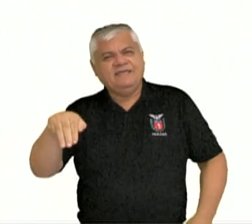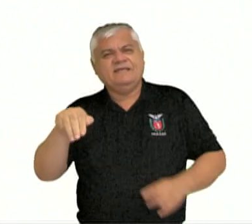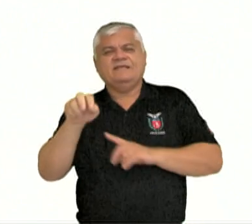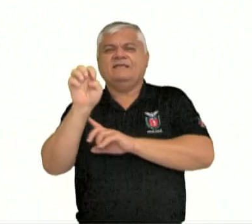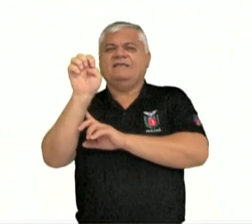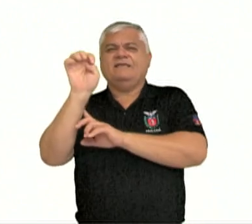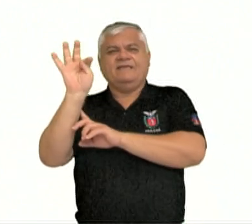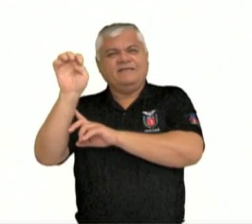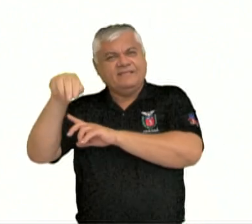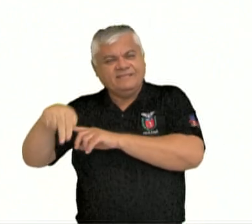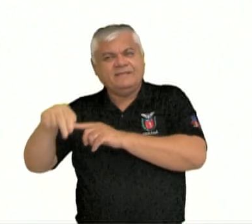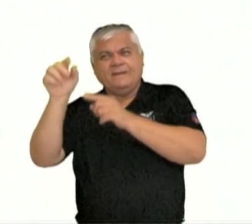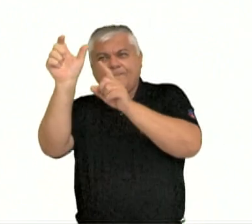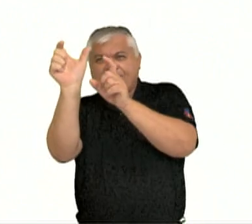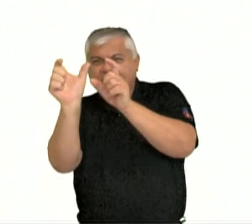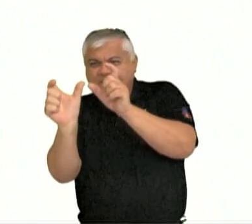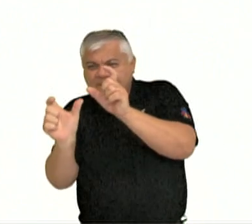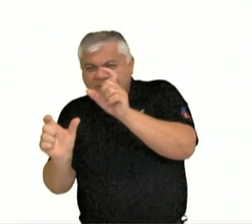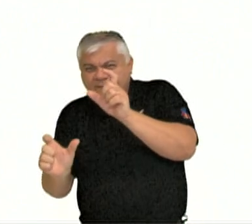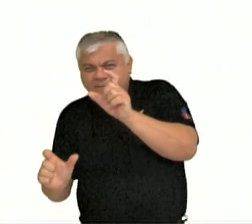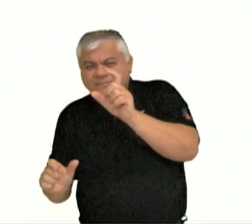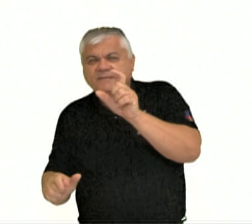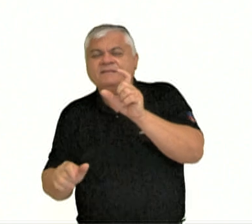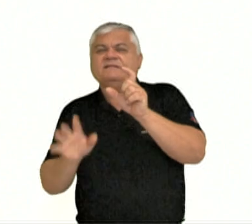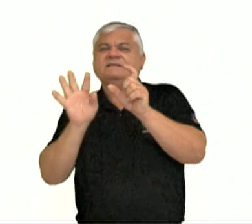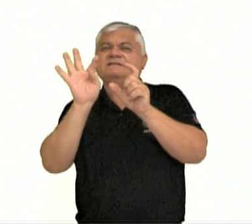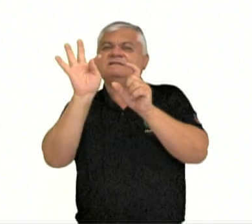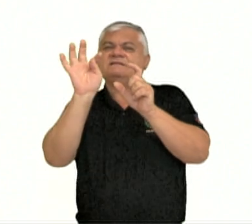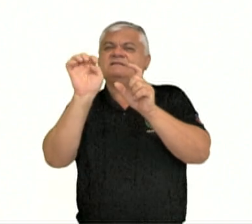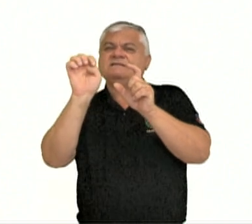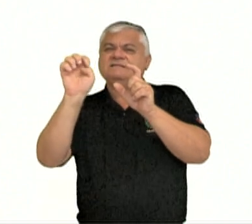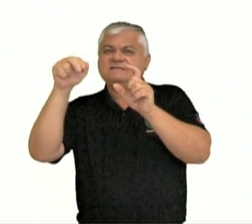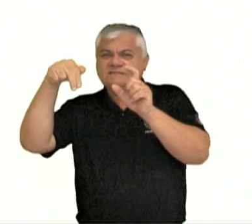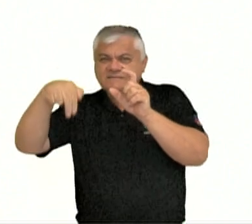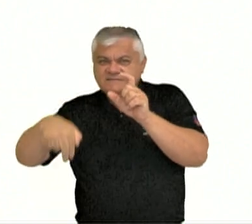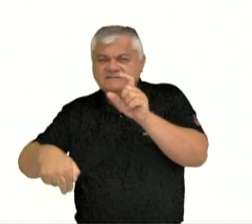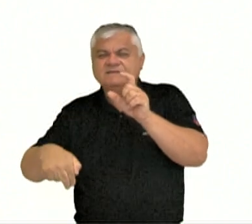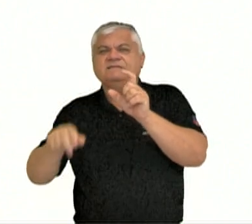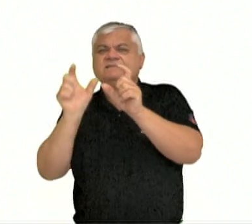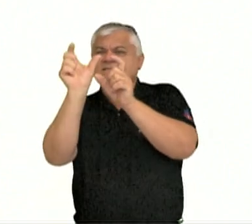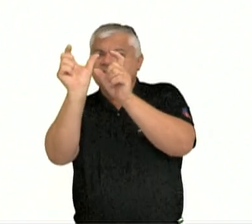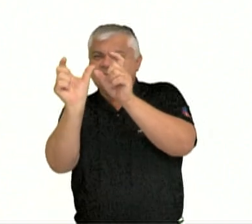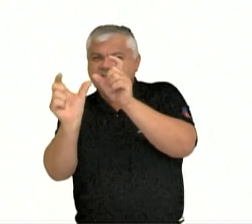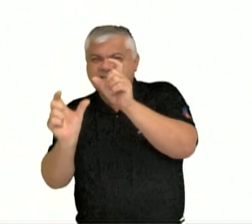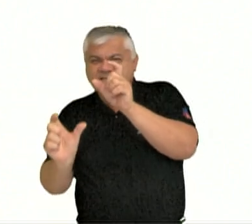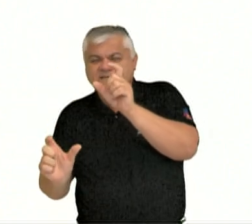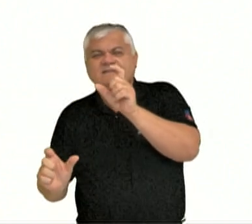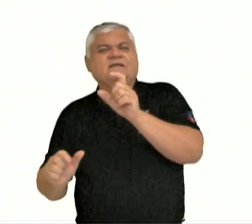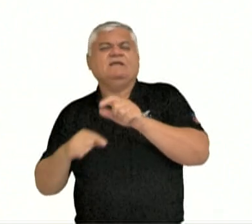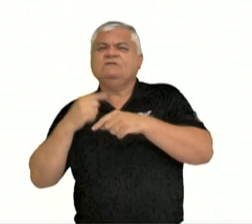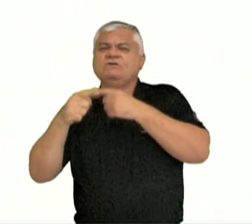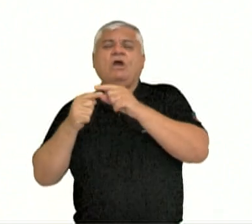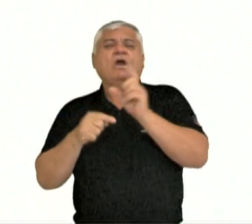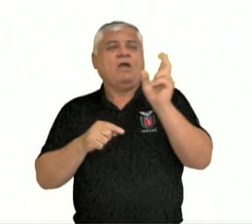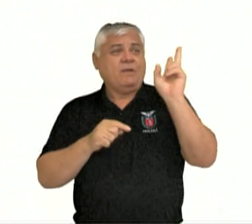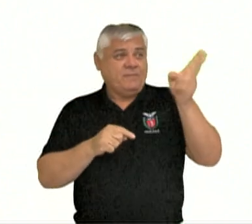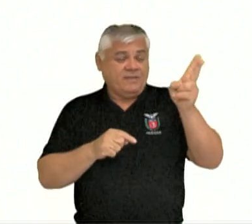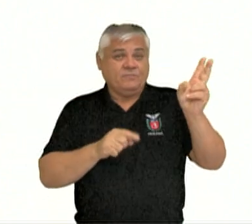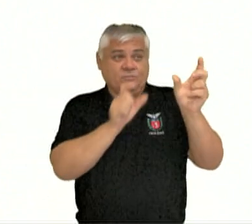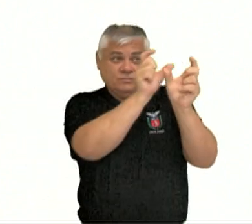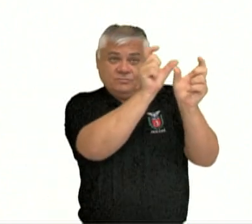15, 16, 17, 18, 19,